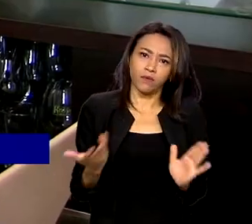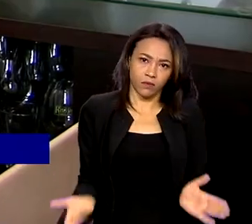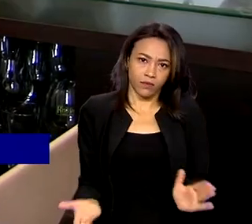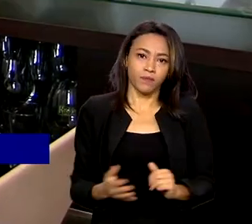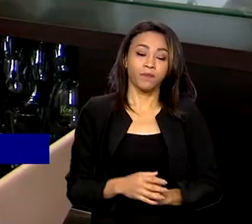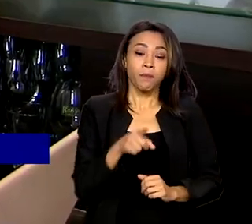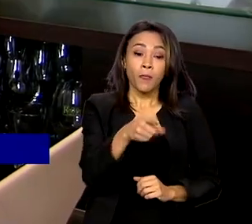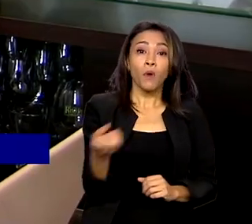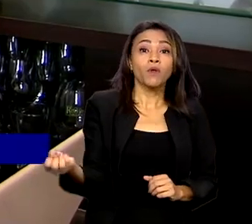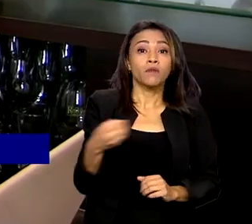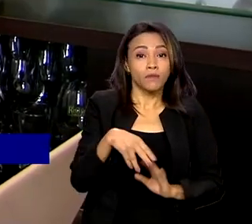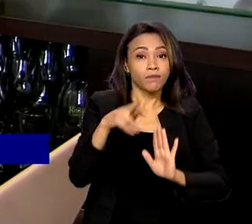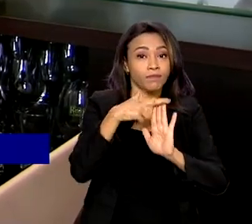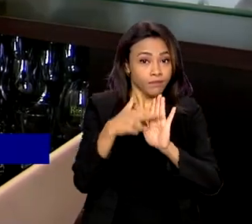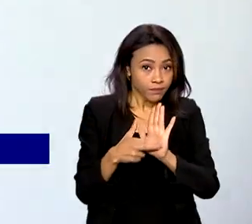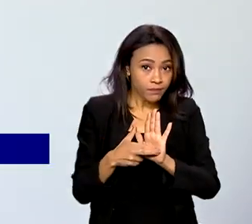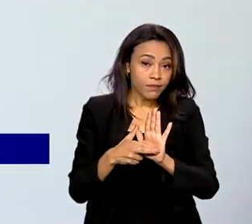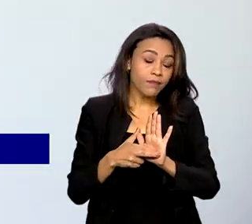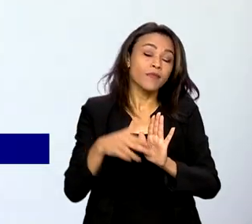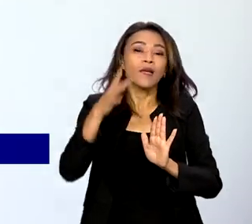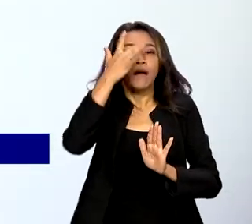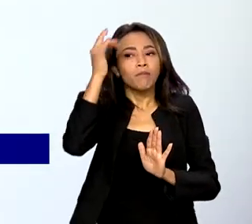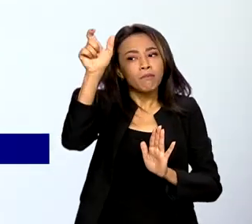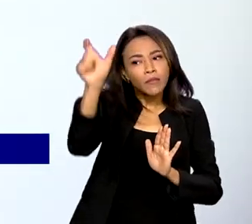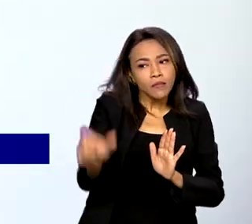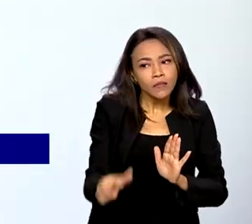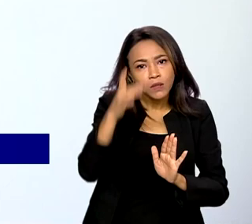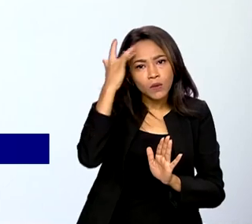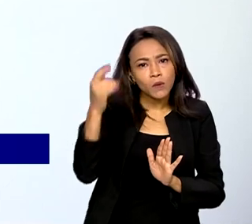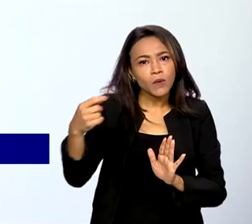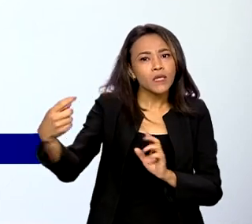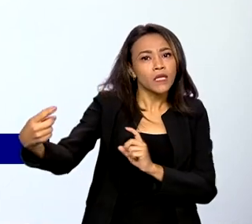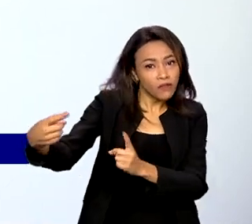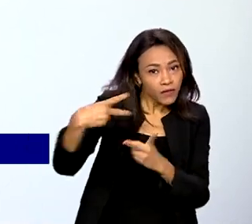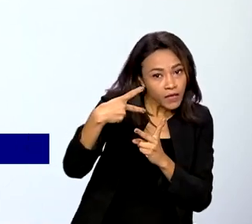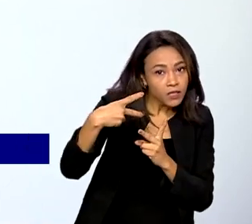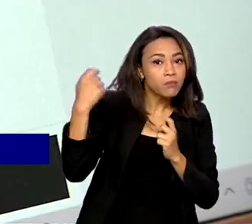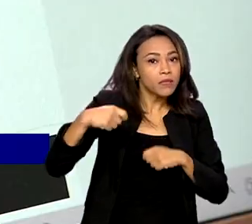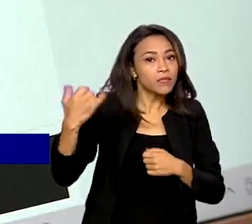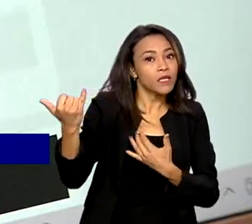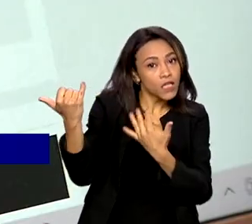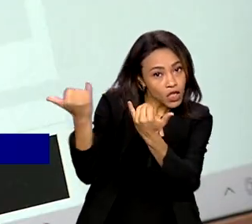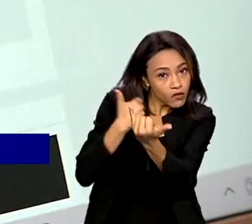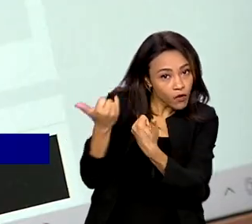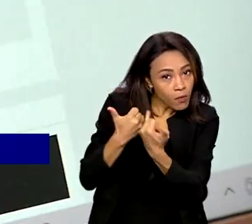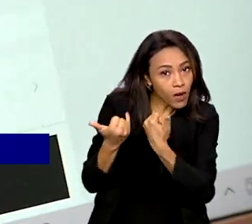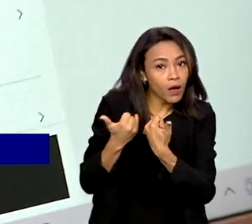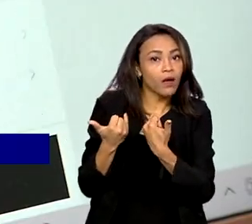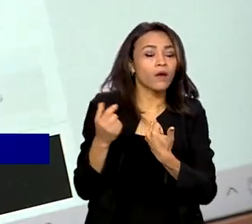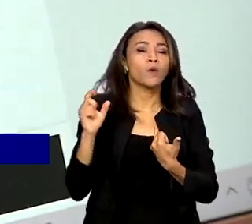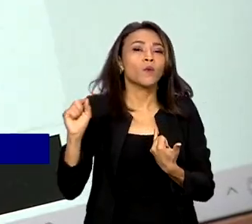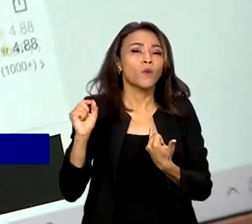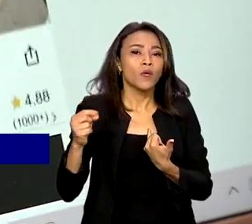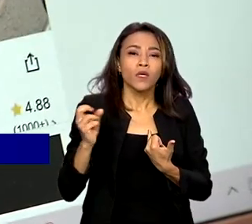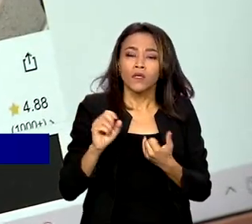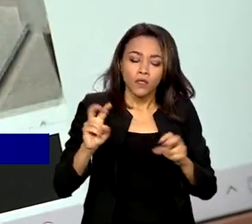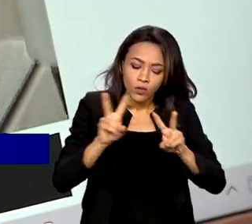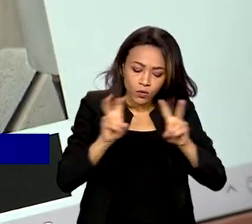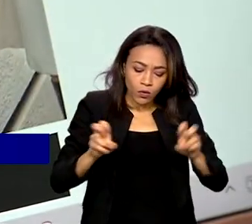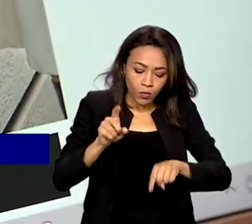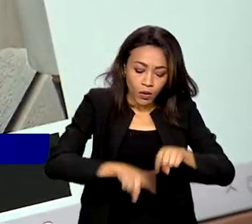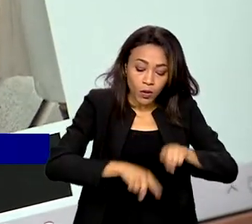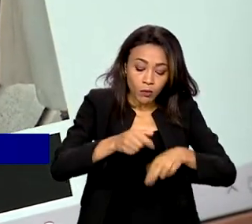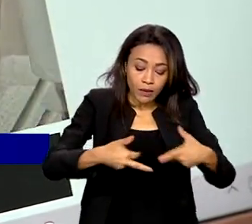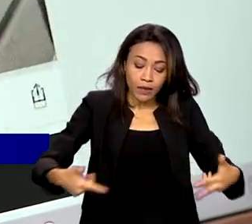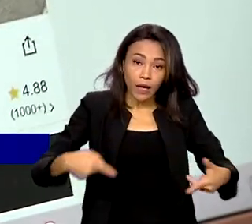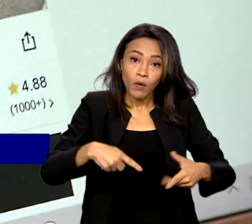regras, o vendedor também passa a ser obrigado a informar ao consumidor a procedência dos produtos e o